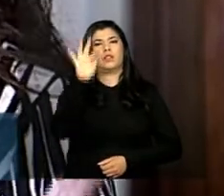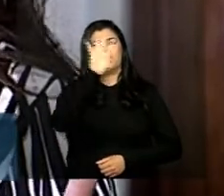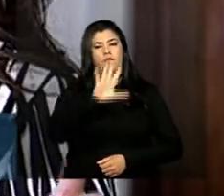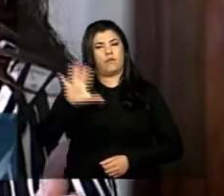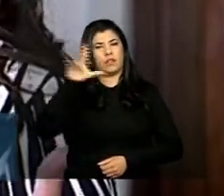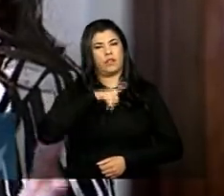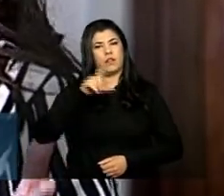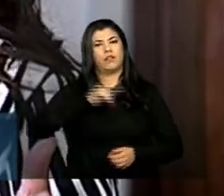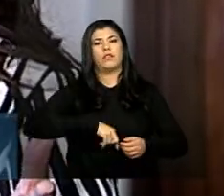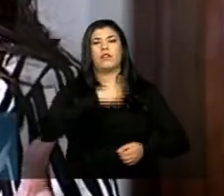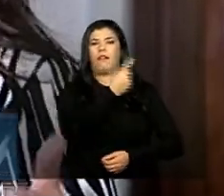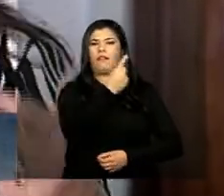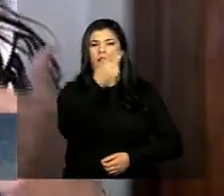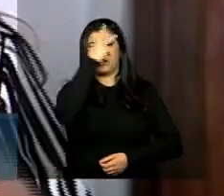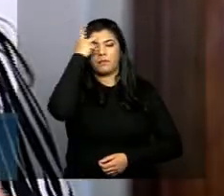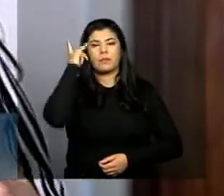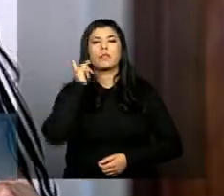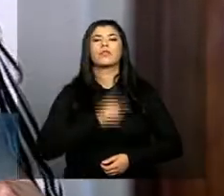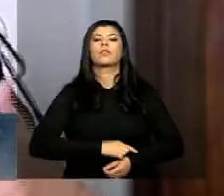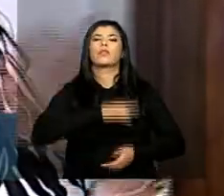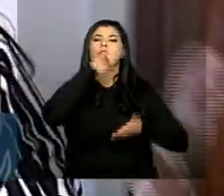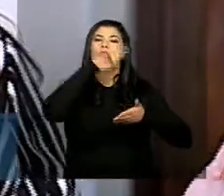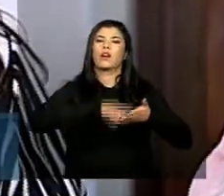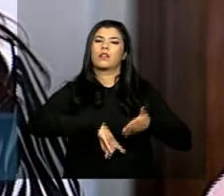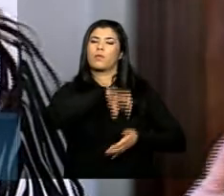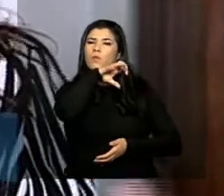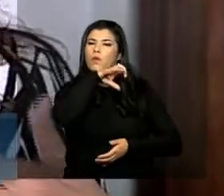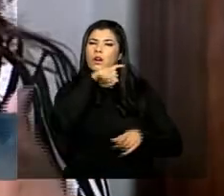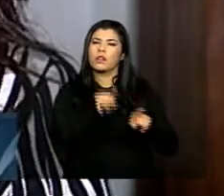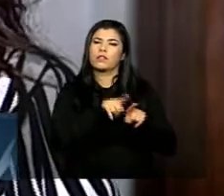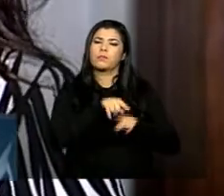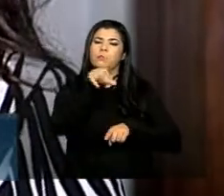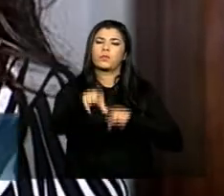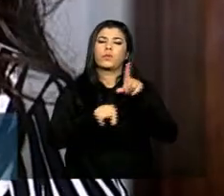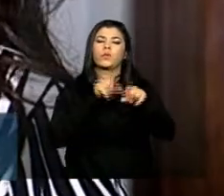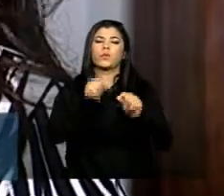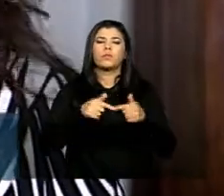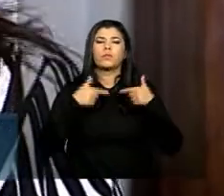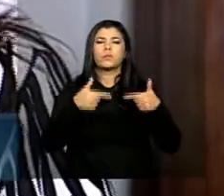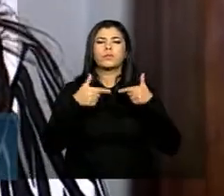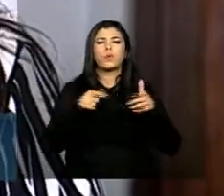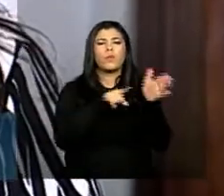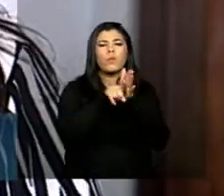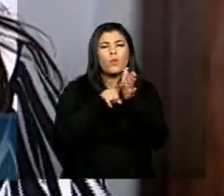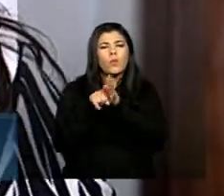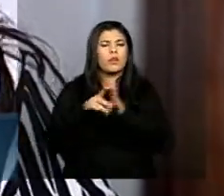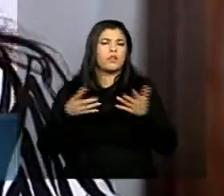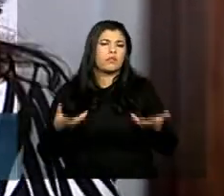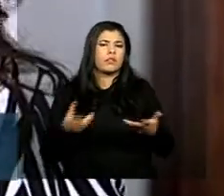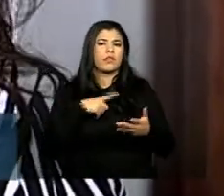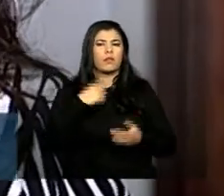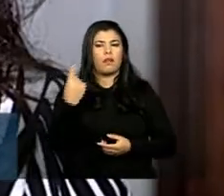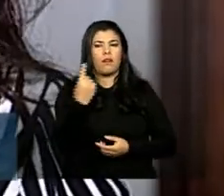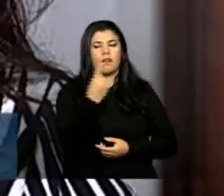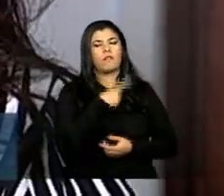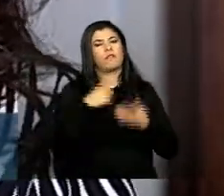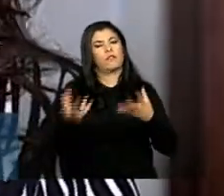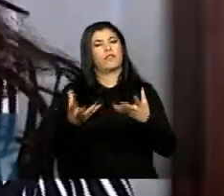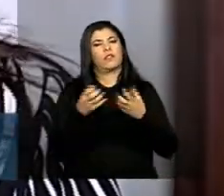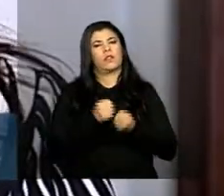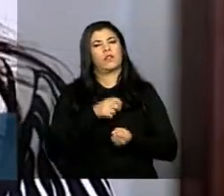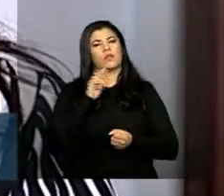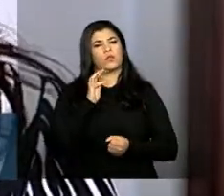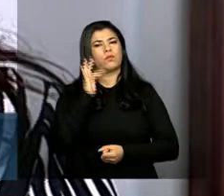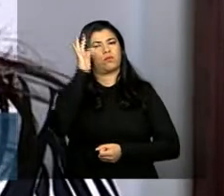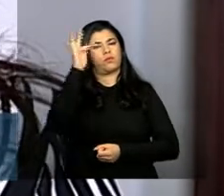declaração de imposto de renda isso não significa que não será sorteado para uma possível fiscalização da Receita e cada um que assume a